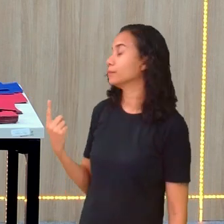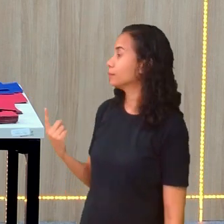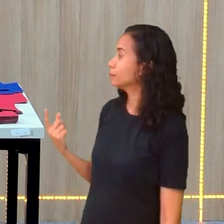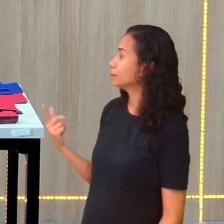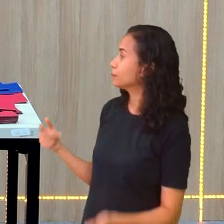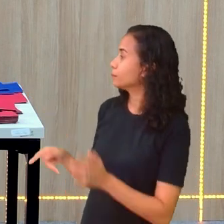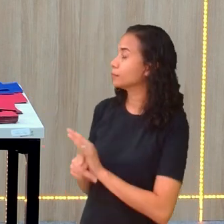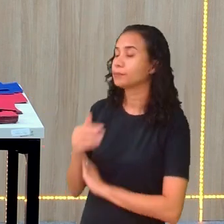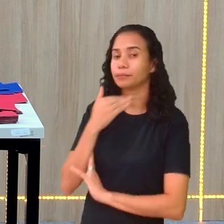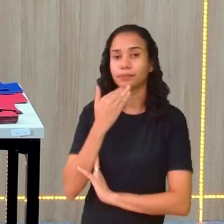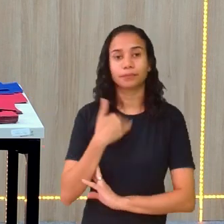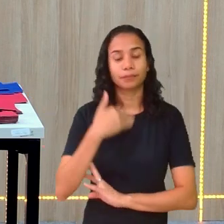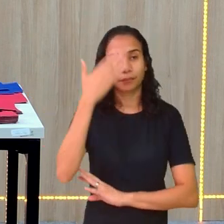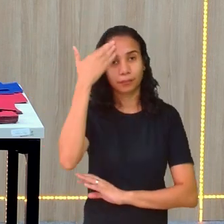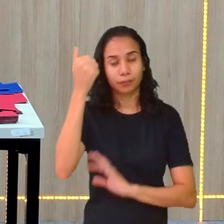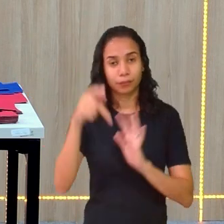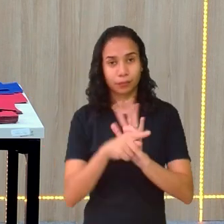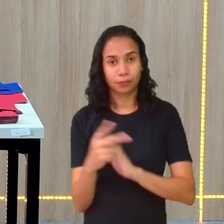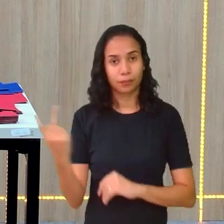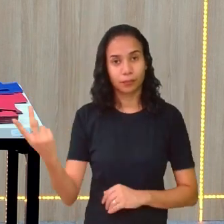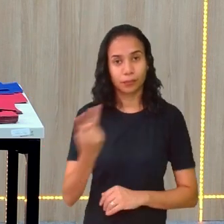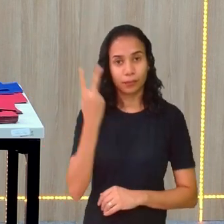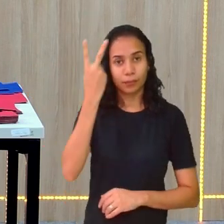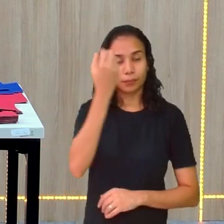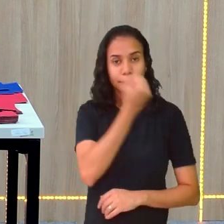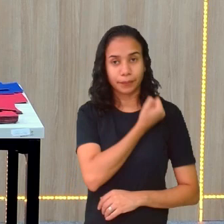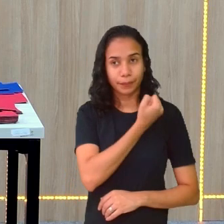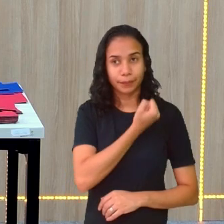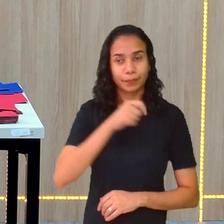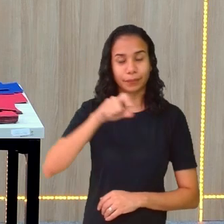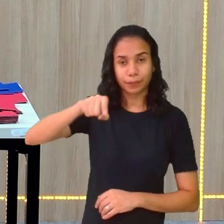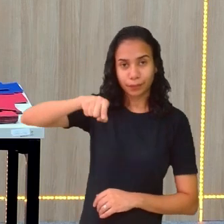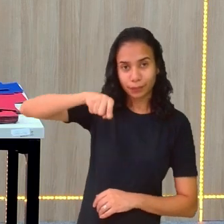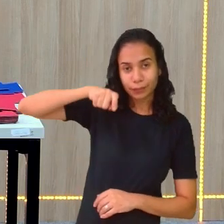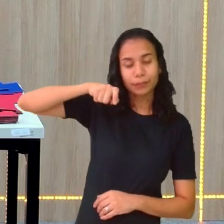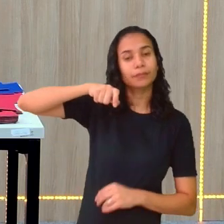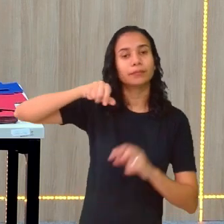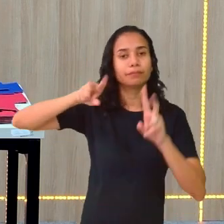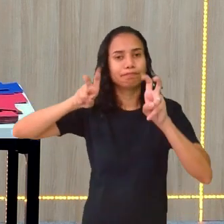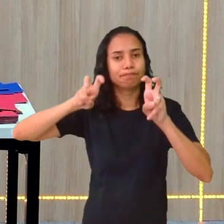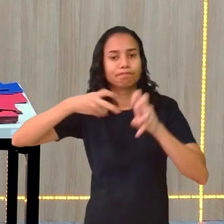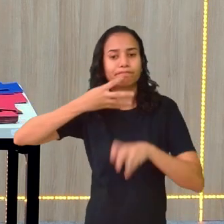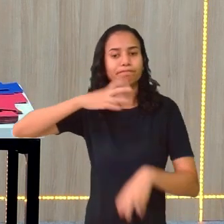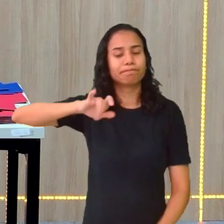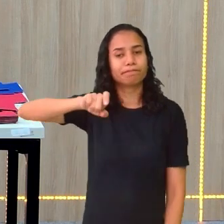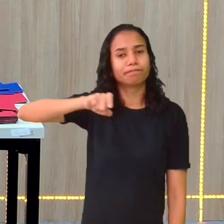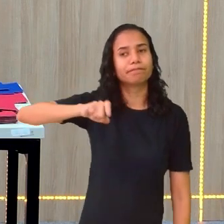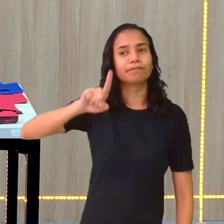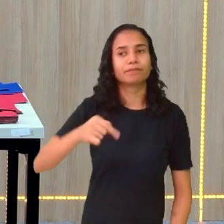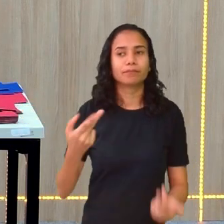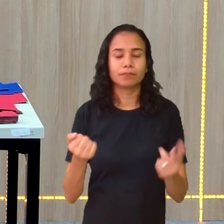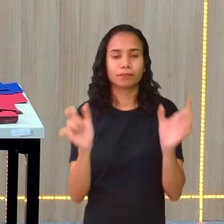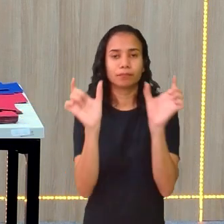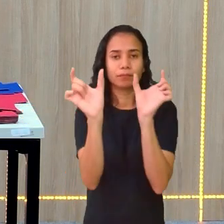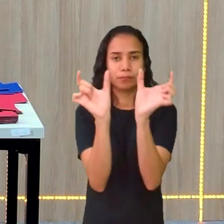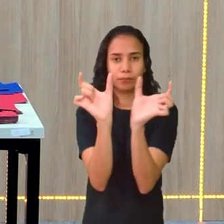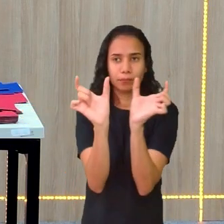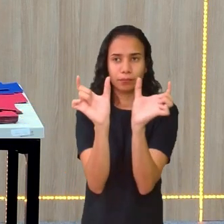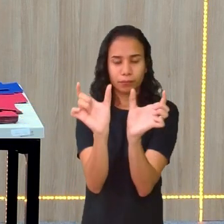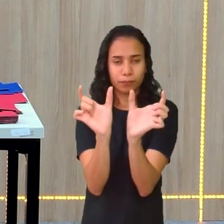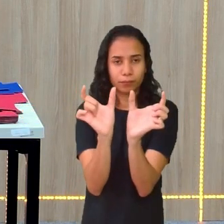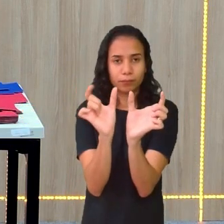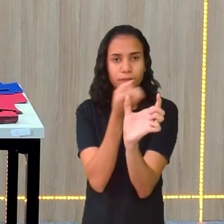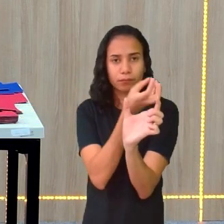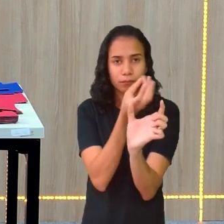mesmo sem eu saber o valor da incógnita, que é o x, mesmo sem eu saber a mesma expressão. Então,